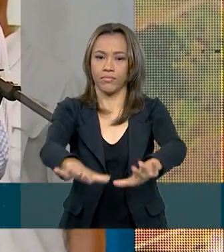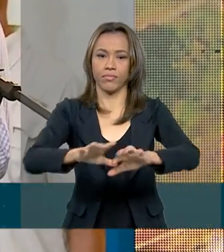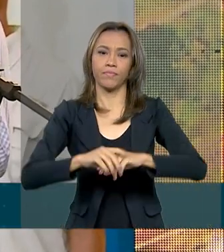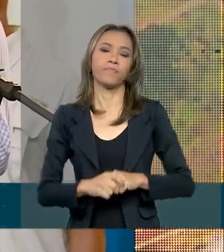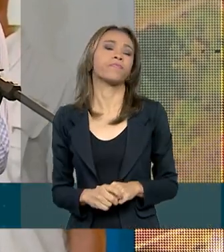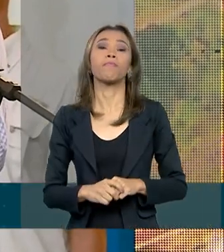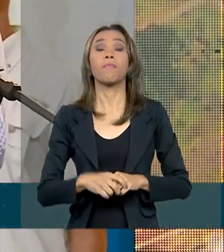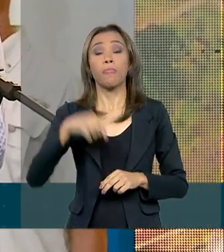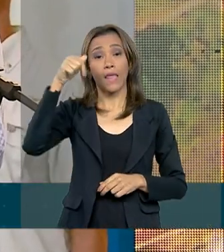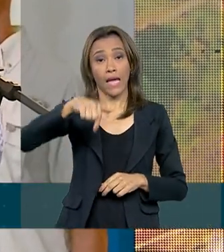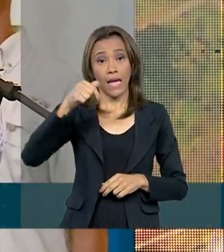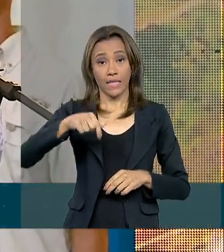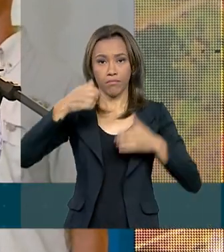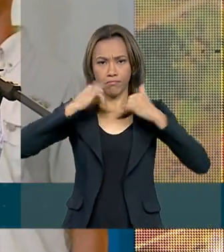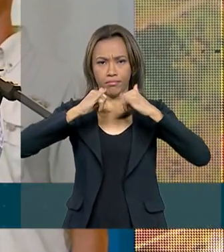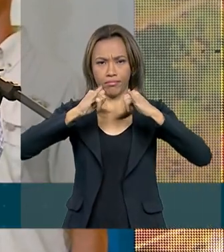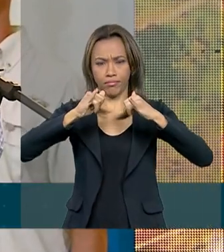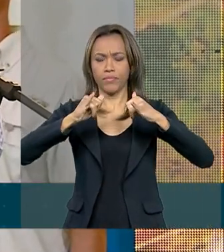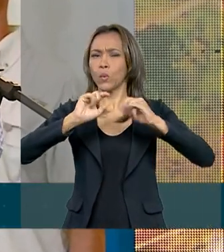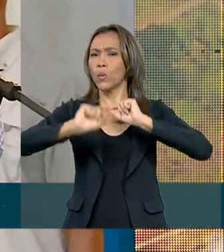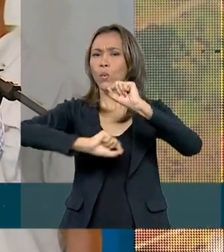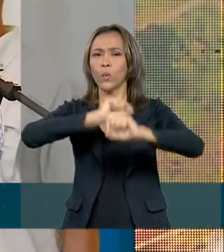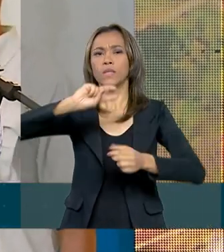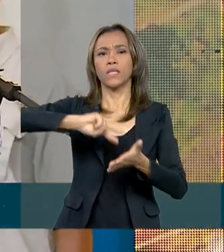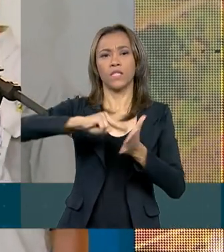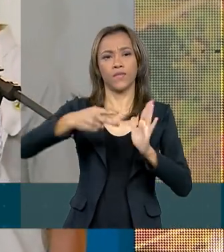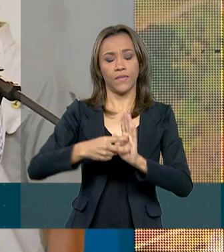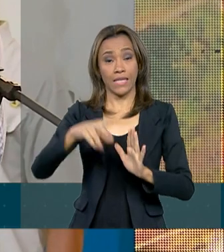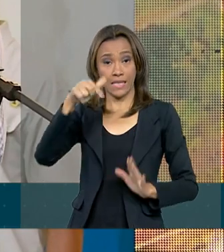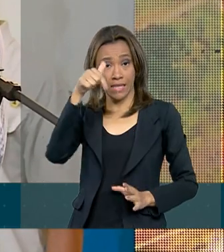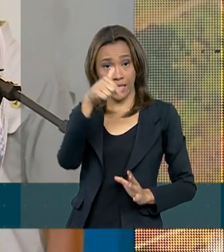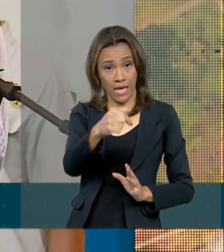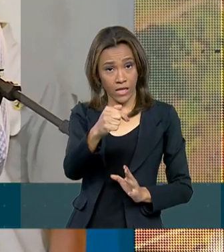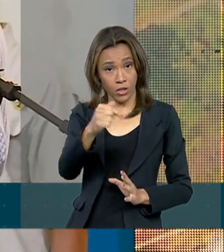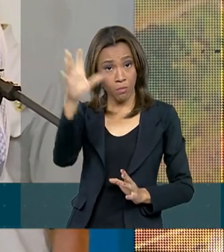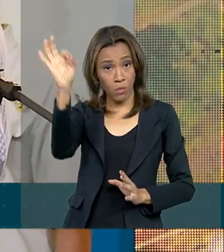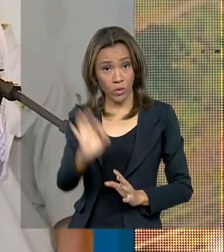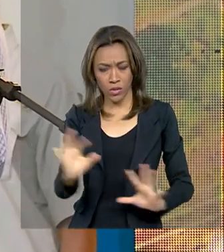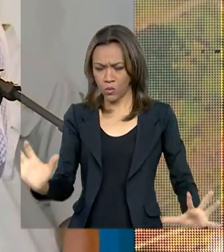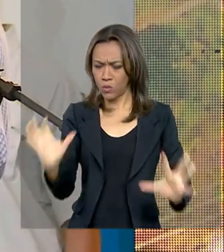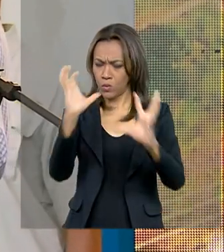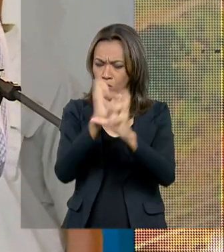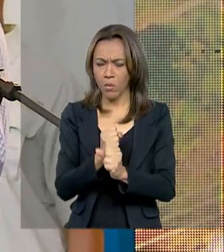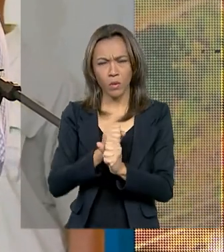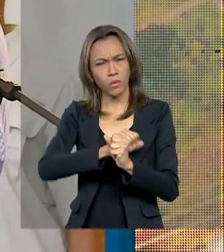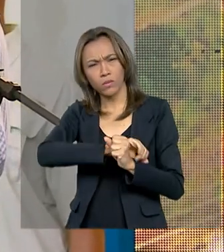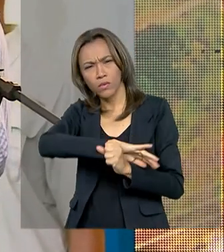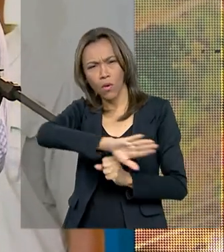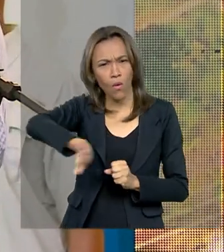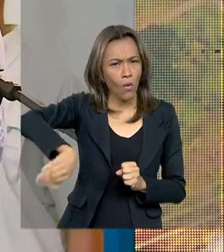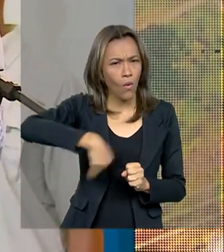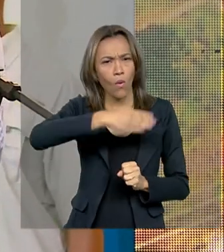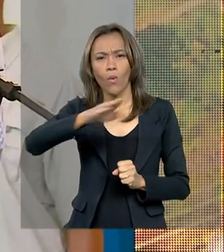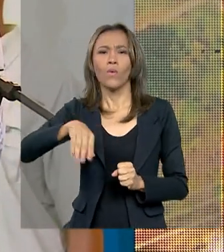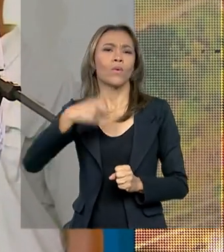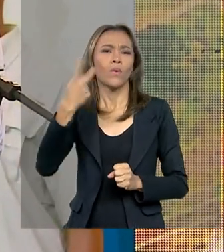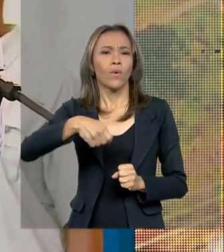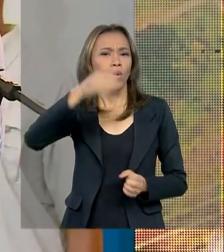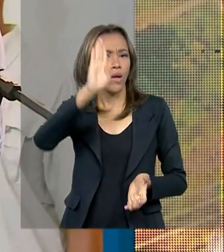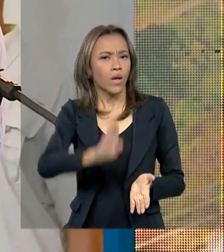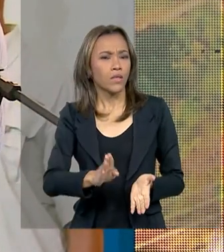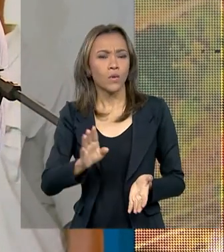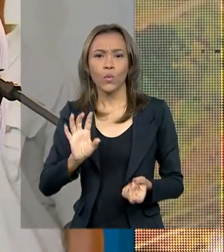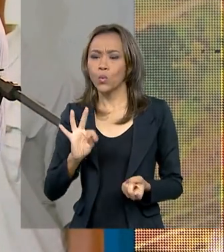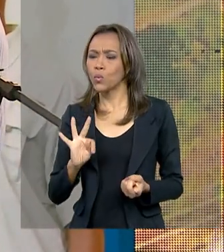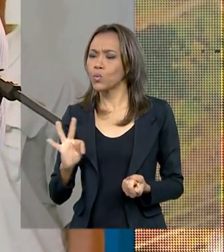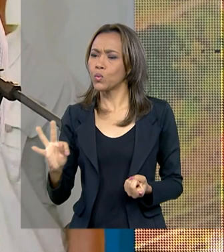Monte representa 7% da capacidade total da produção brasileira. Com todas as